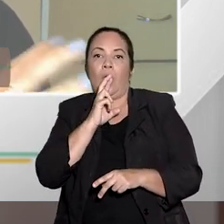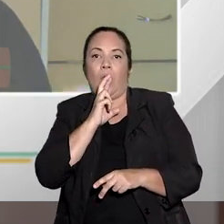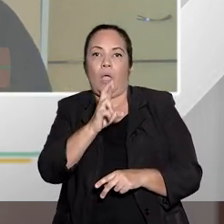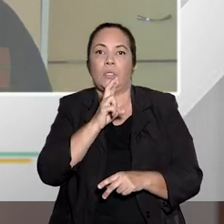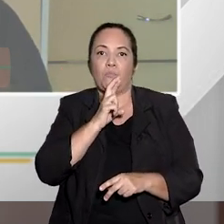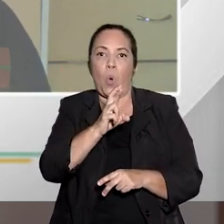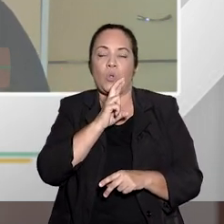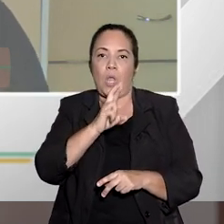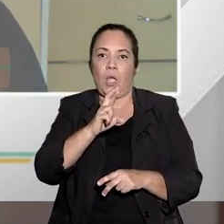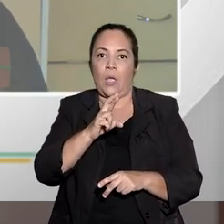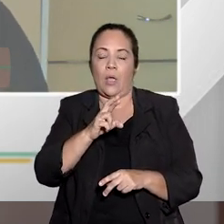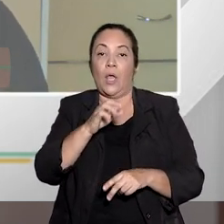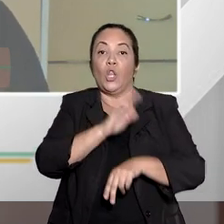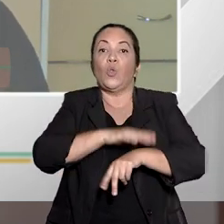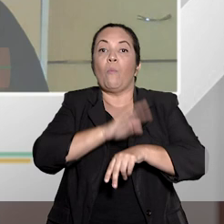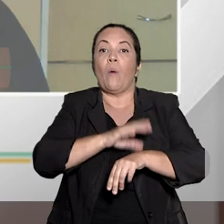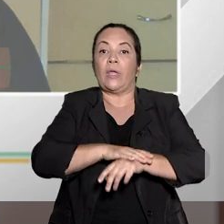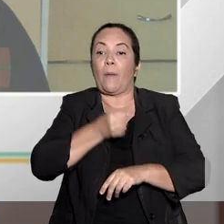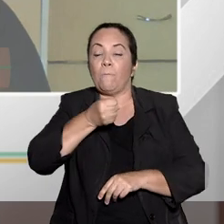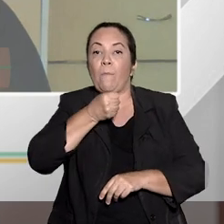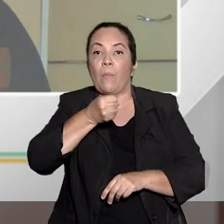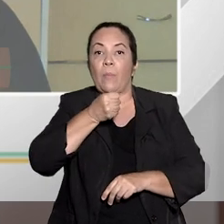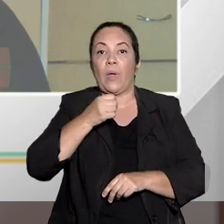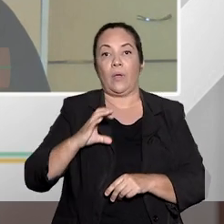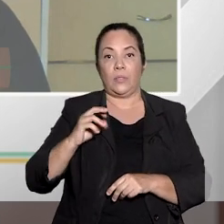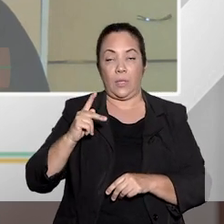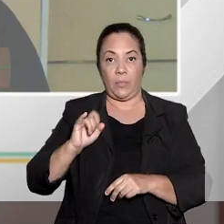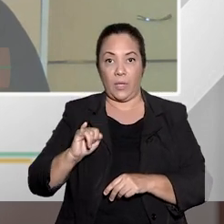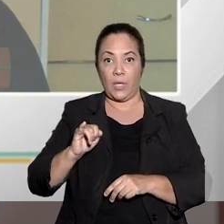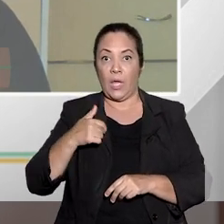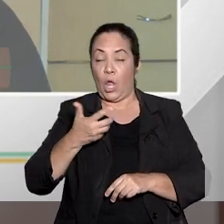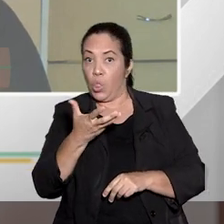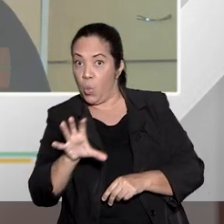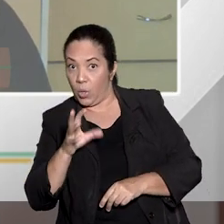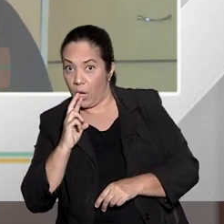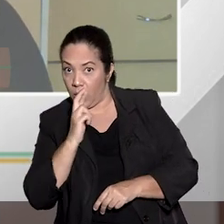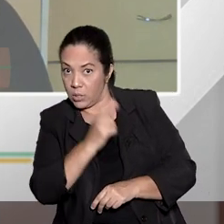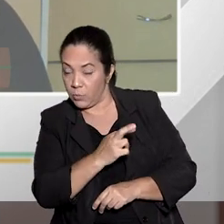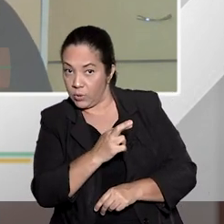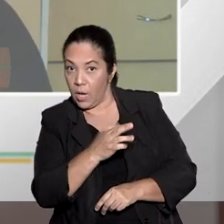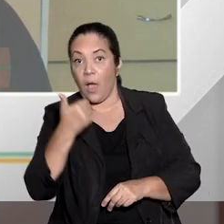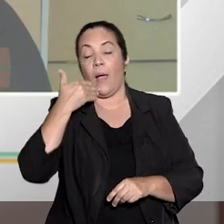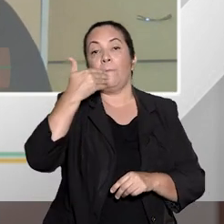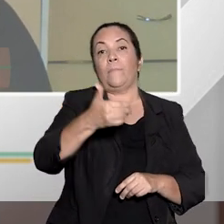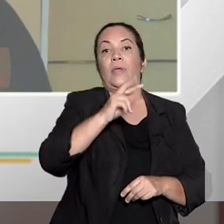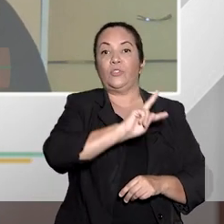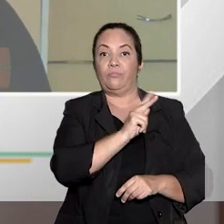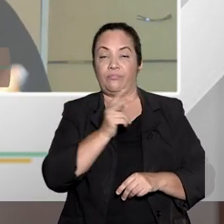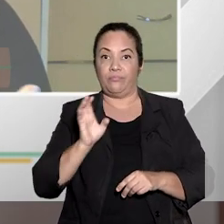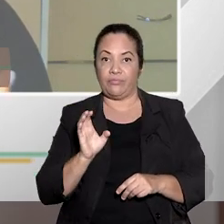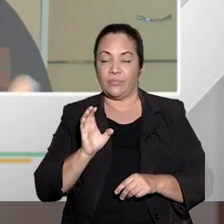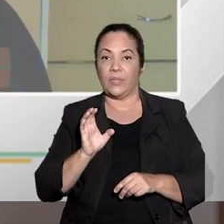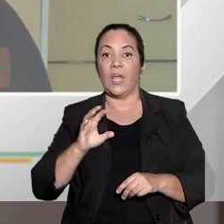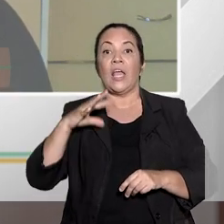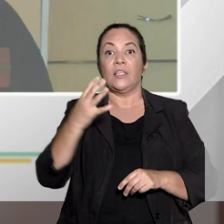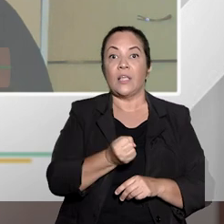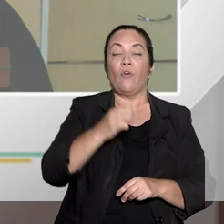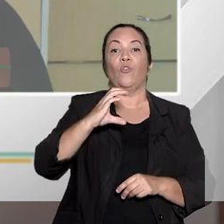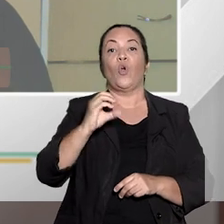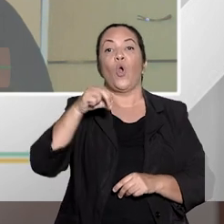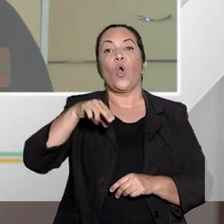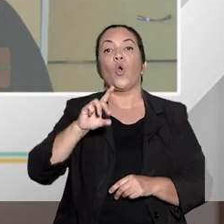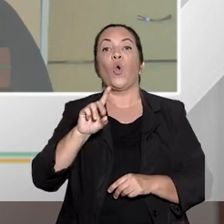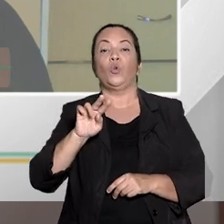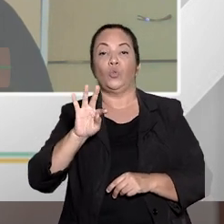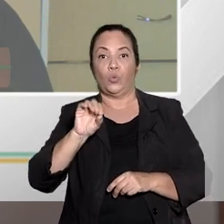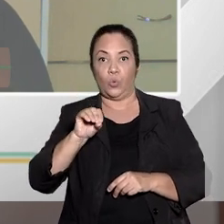uma CPI, dentro desse exemplo, né? Caso ela não queira responder alguma pergunta que no seu entender possa